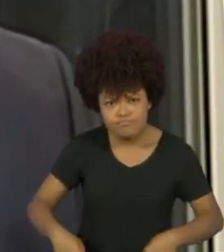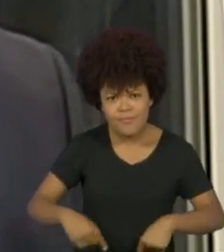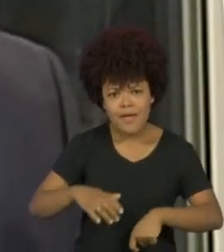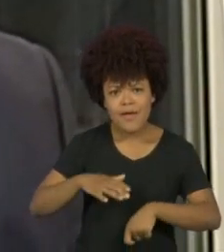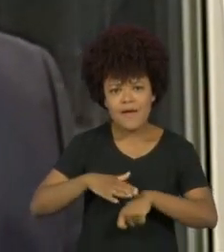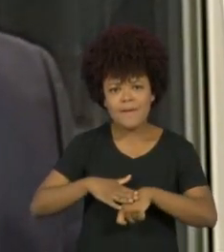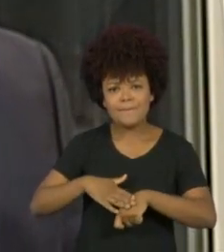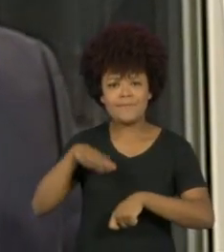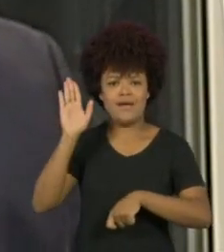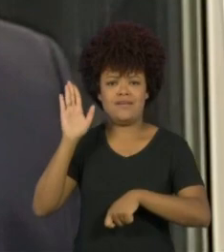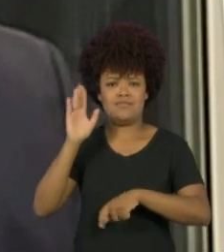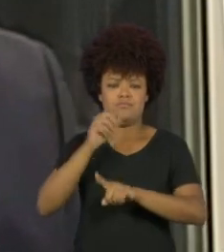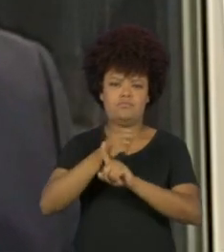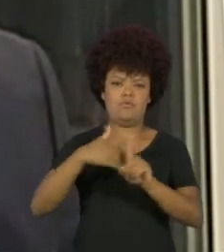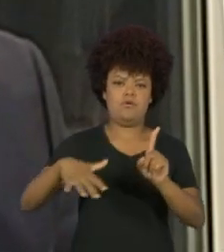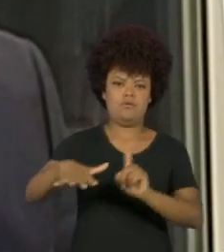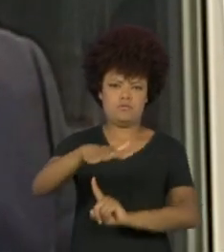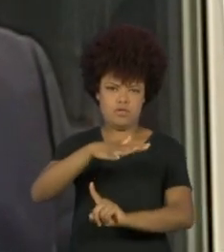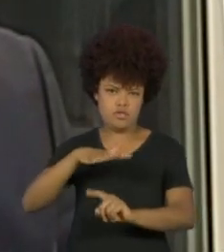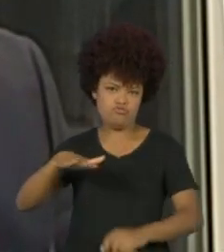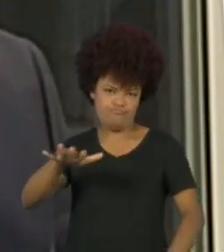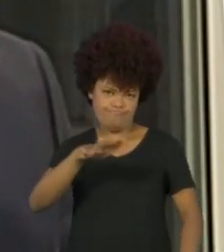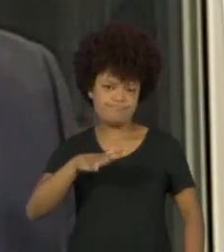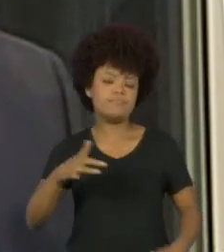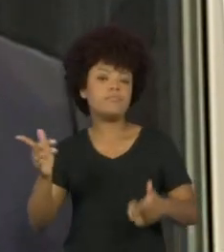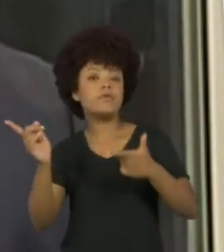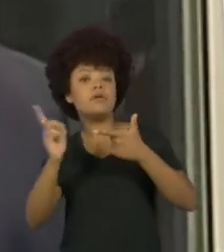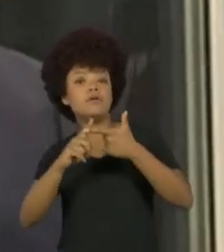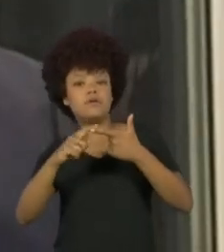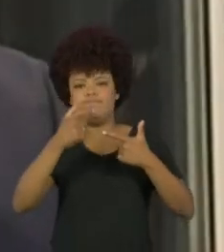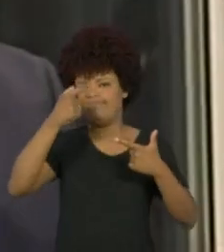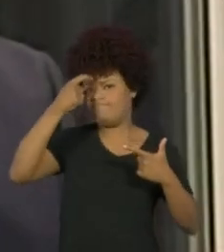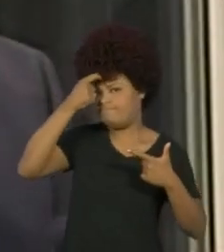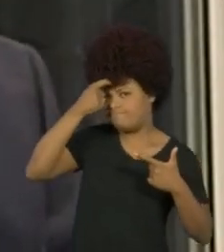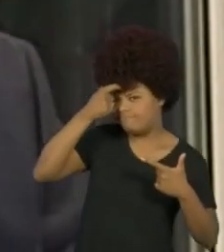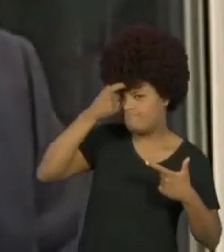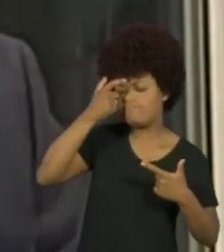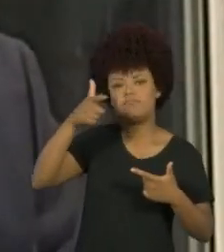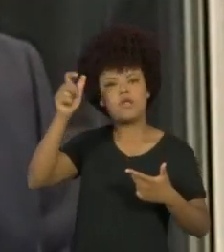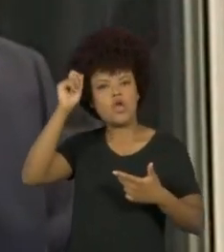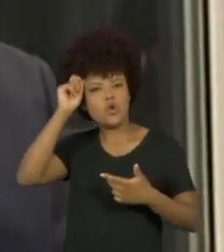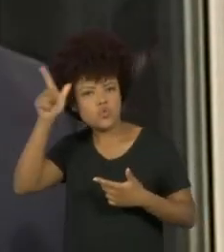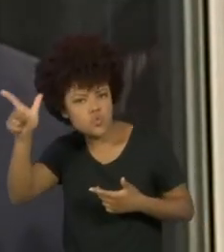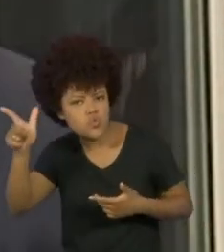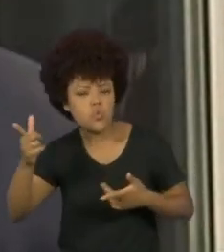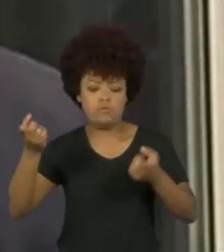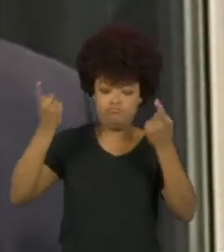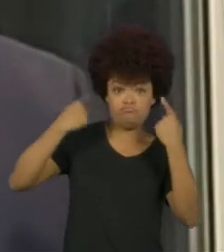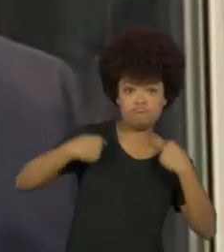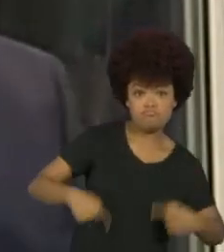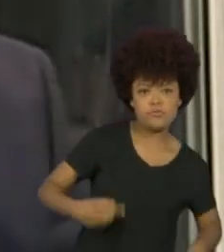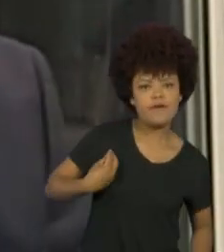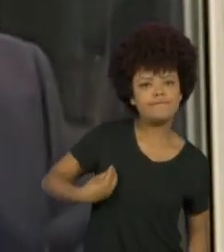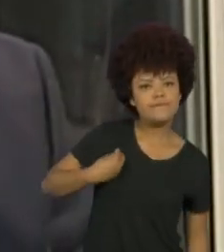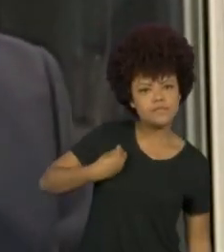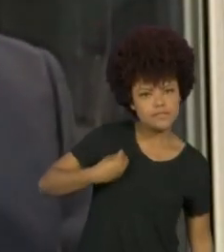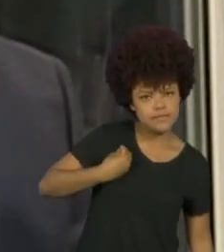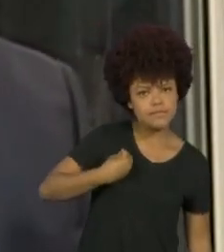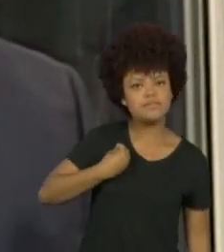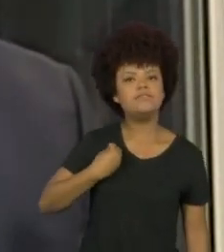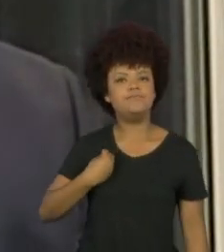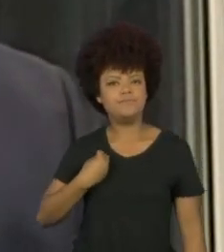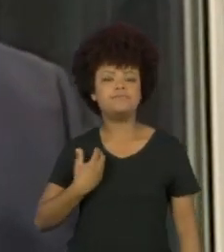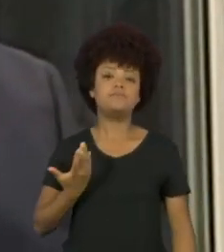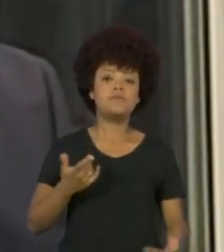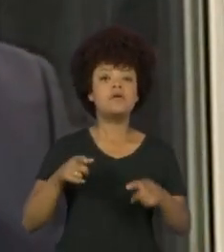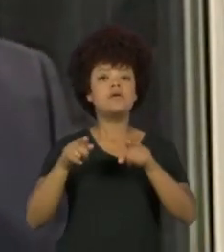tivesse que afirmar sua identidade, inclusive como forma de existir. Então, uma esquerda, ou movimentos políticos, ou partidos progressistas, seja o que for, que